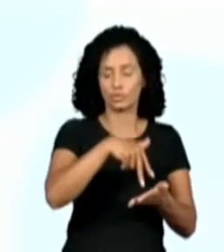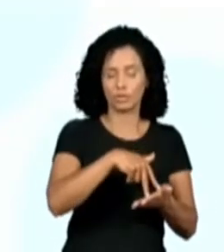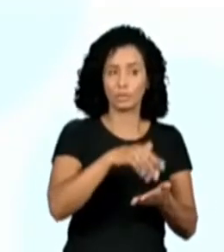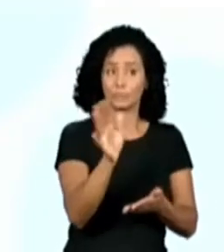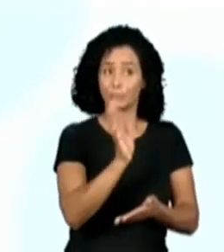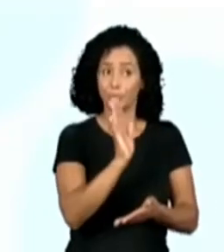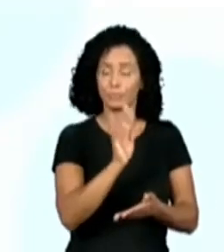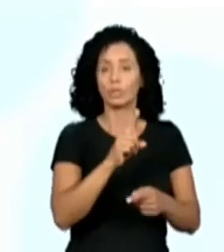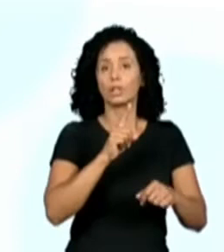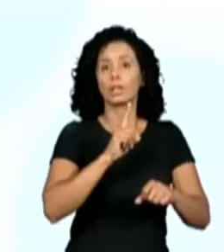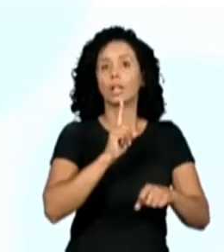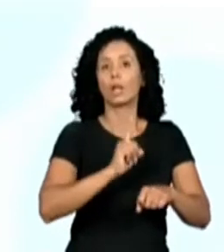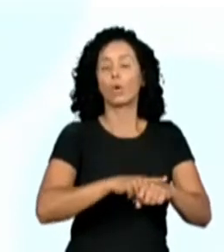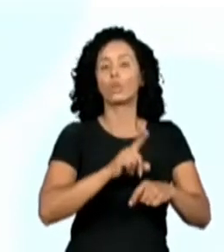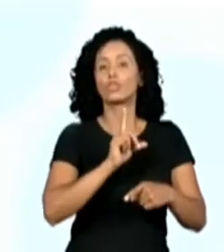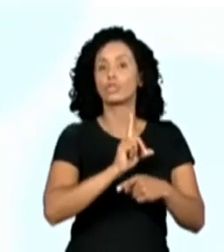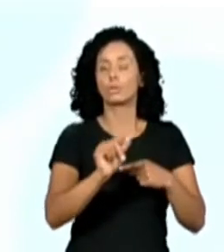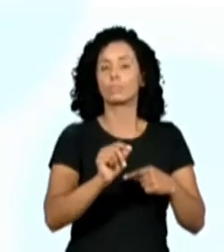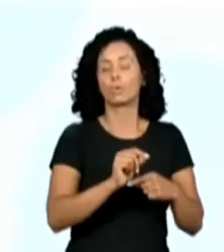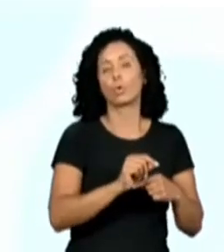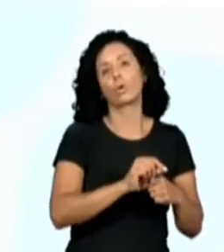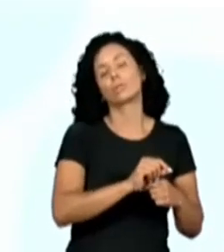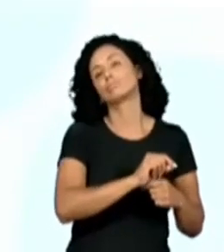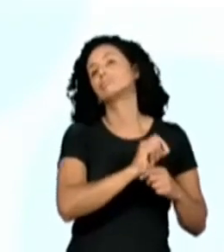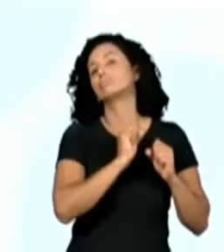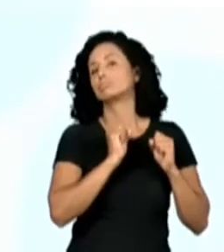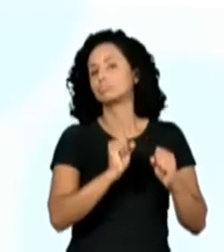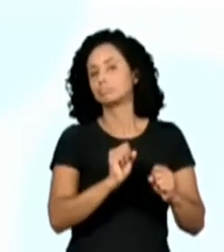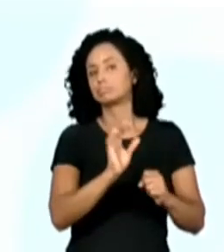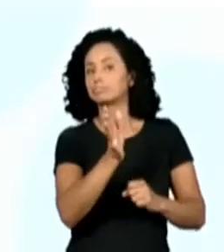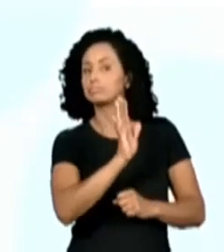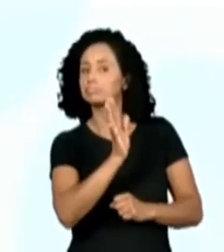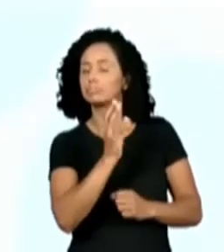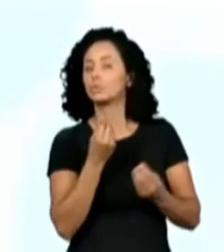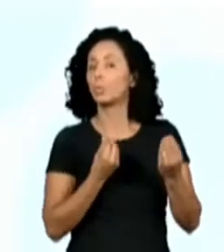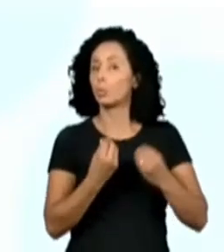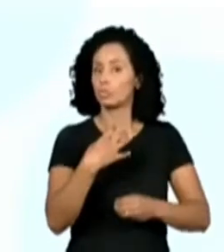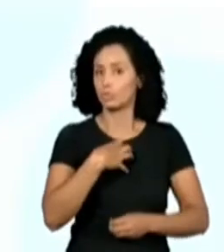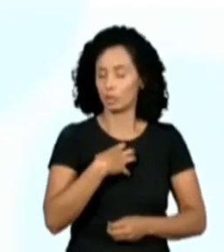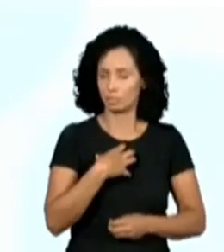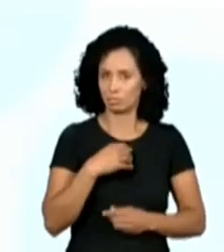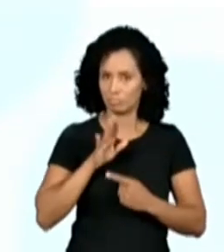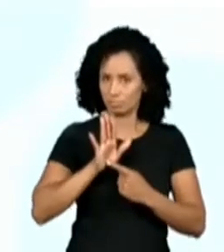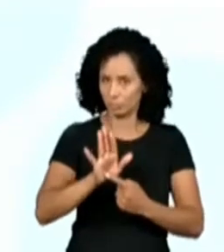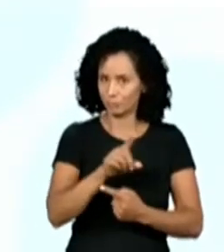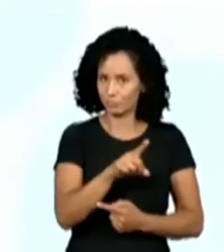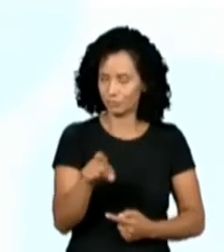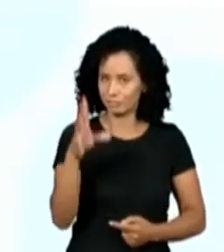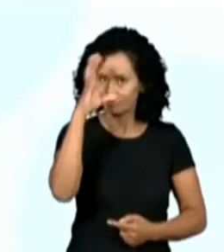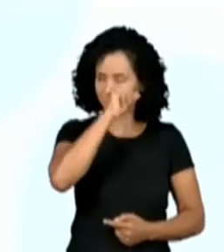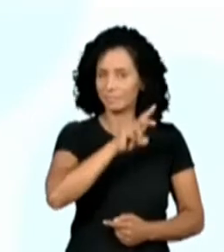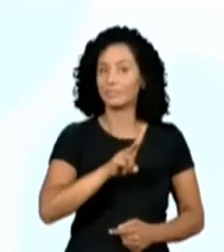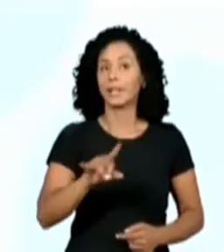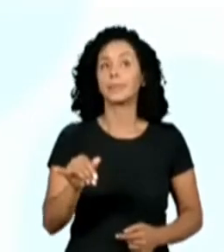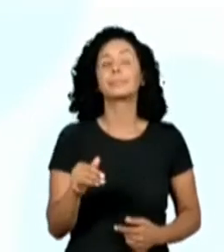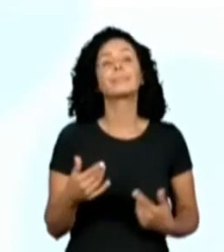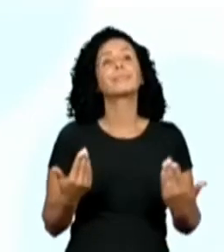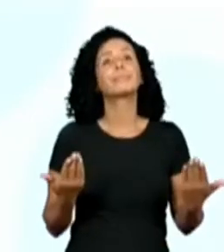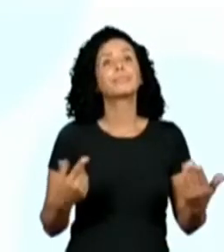embora também. Right? Vocabulary related to classroom. Então, todo vocabulário aí relacionado à sala de aula.